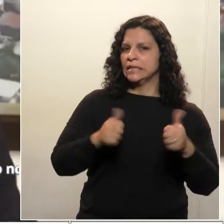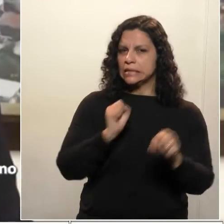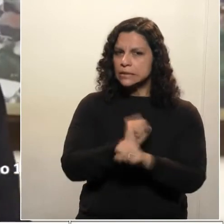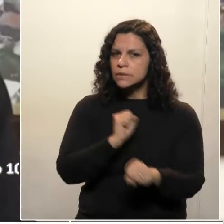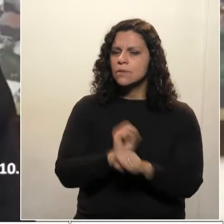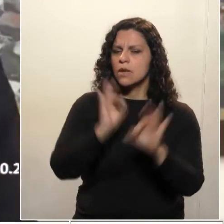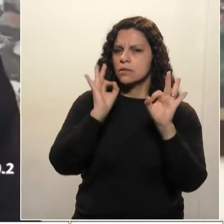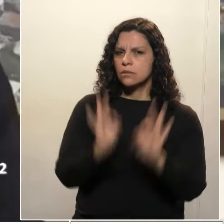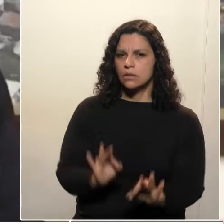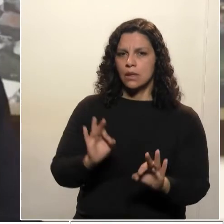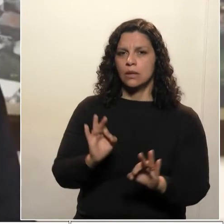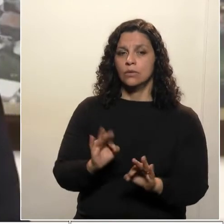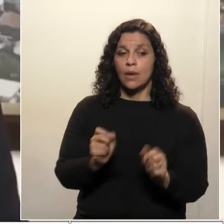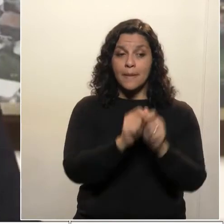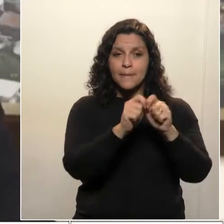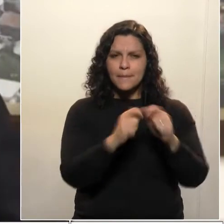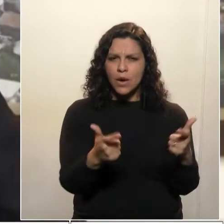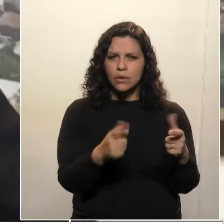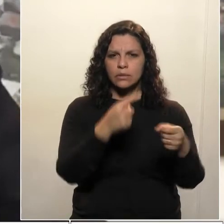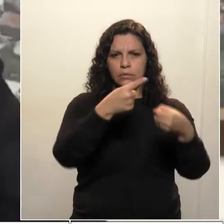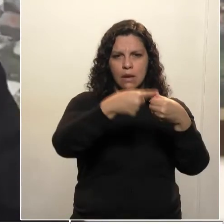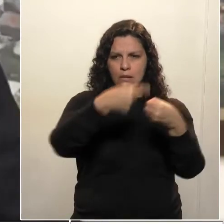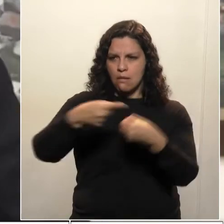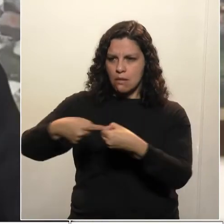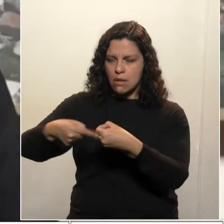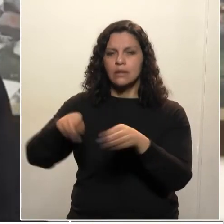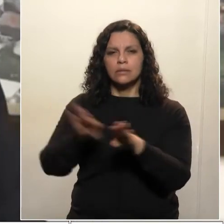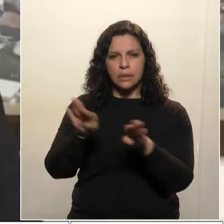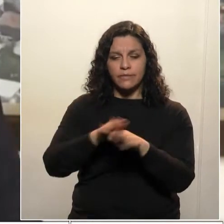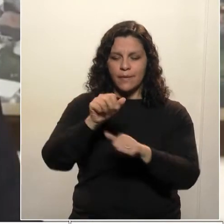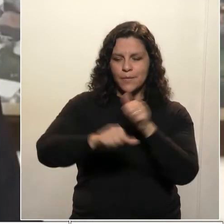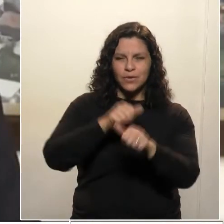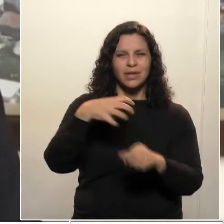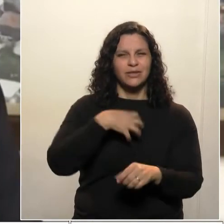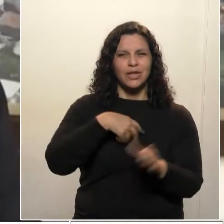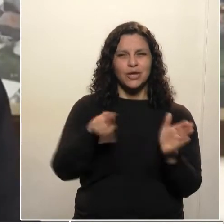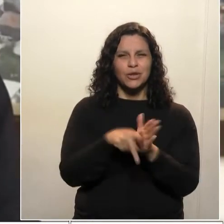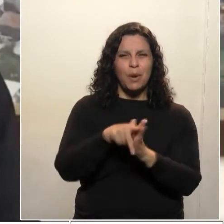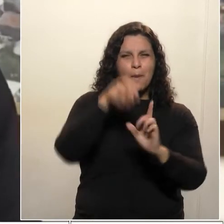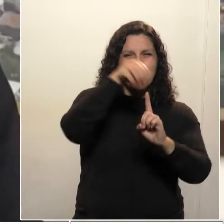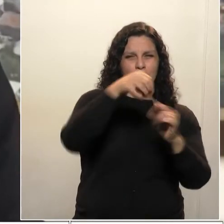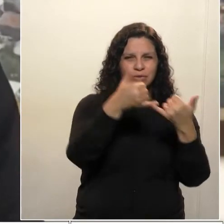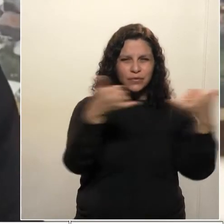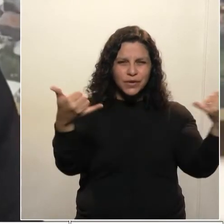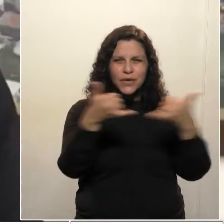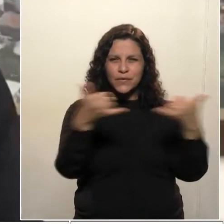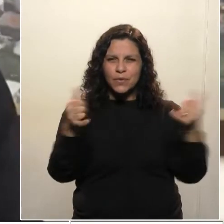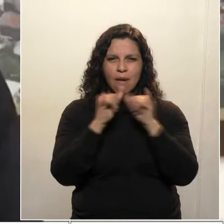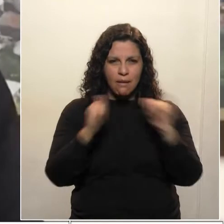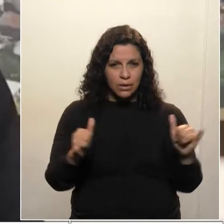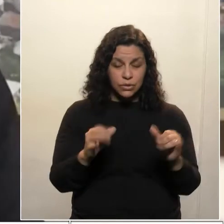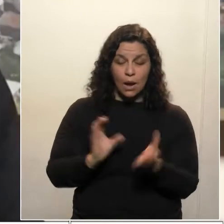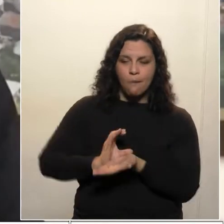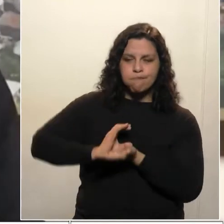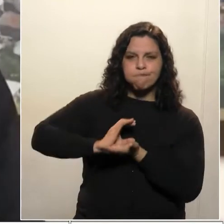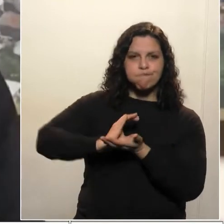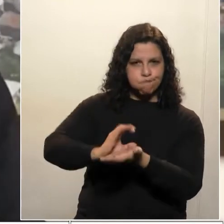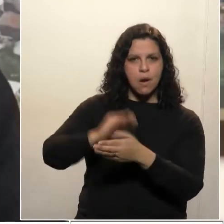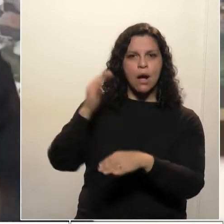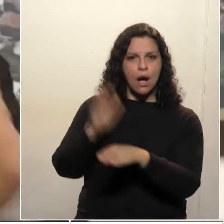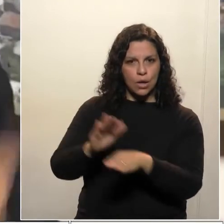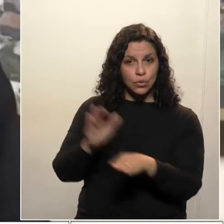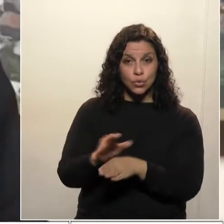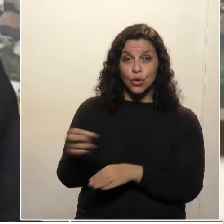que a maioria dos locais vão ser resolvidos, porque o programa prevê o investimento e a